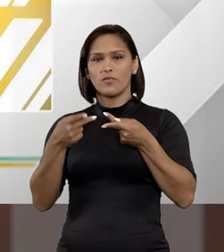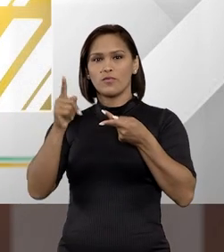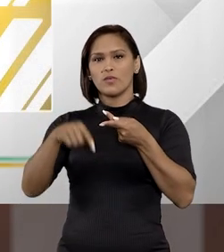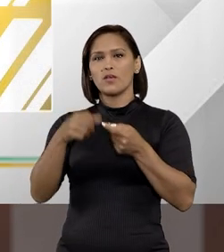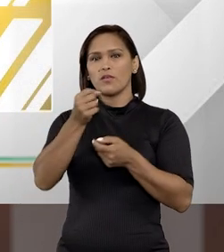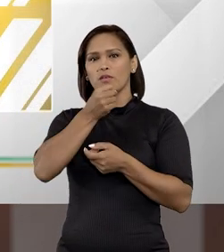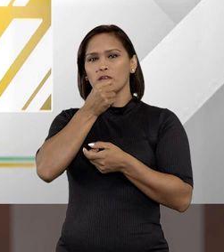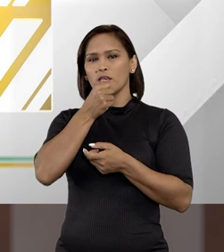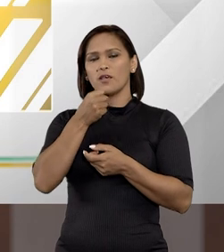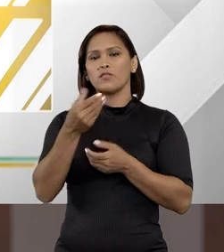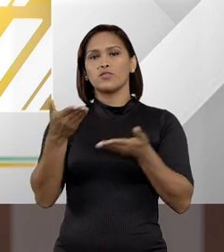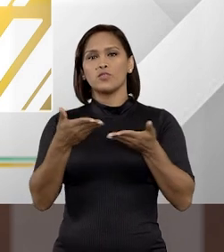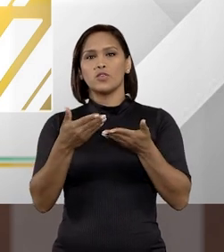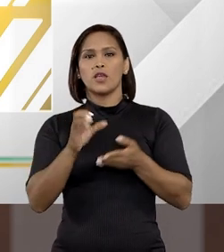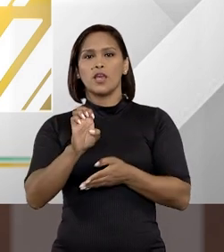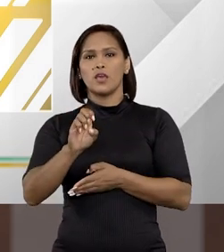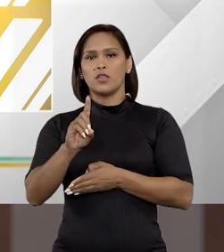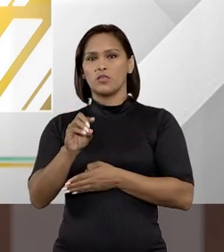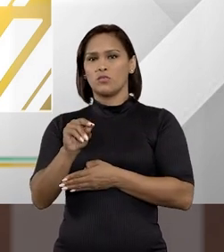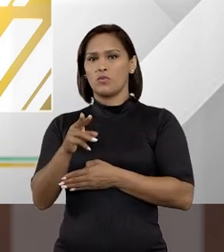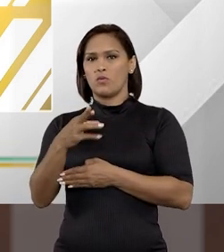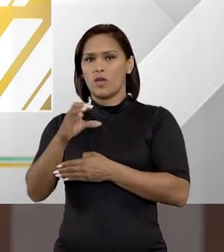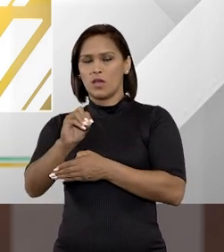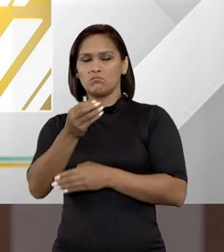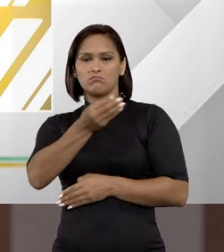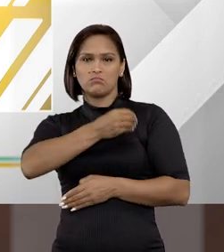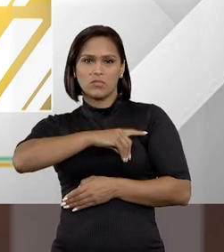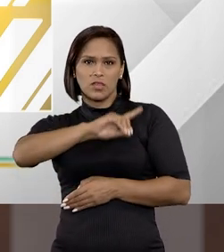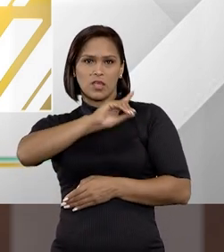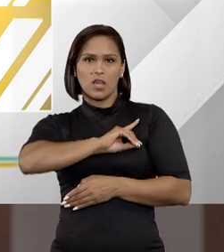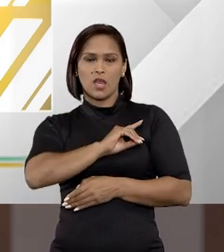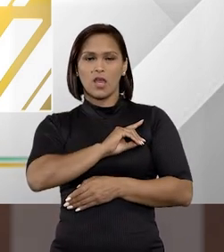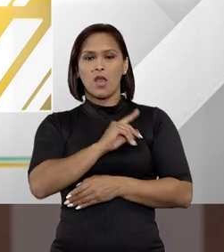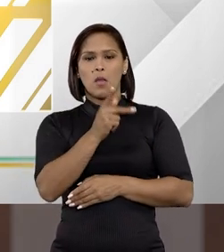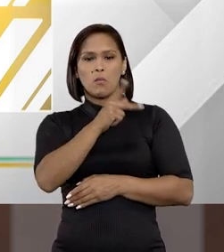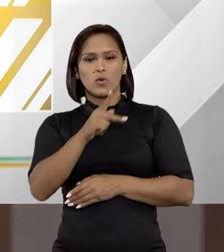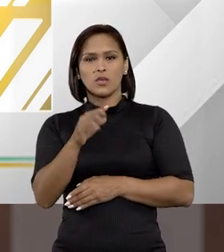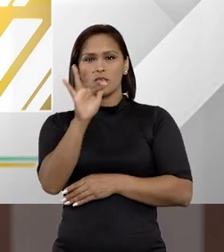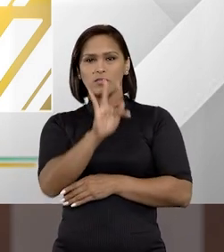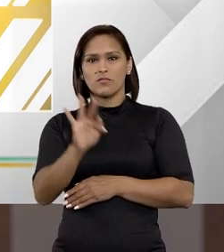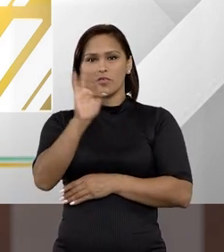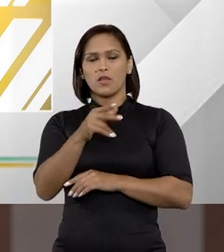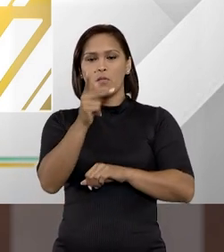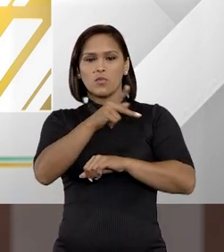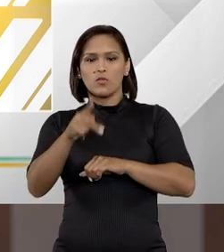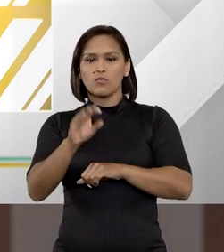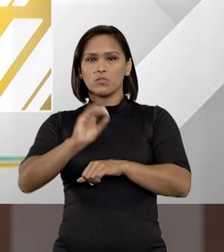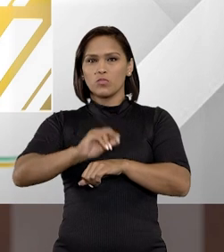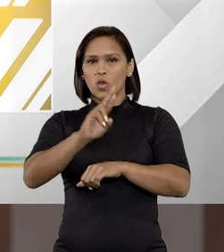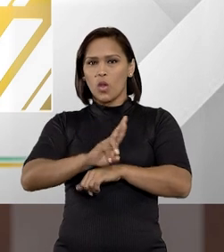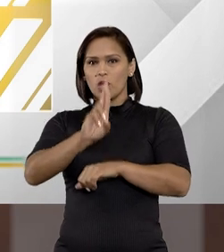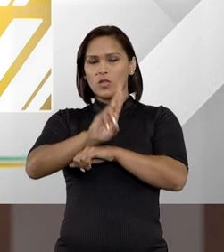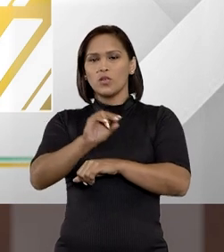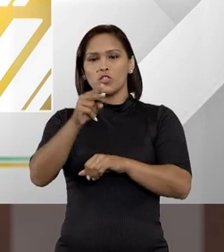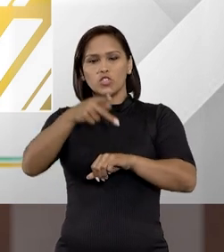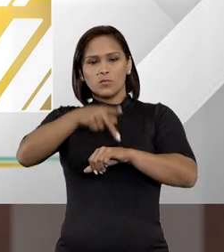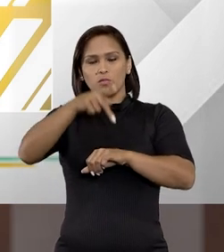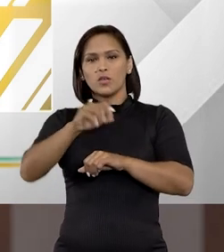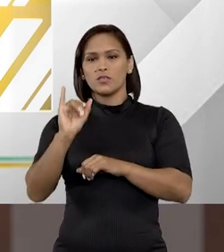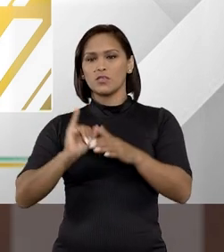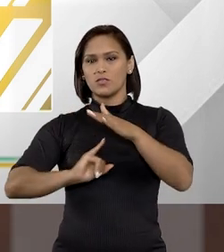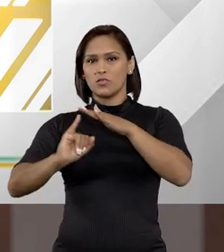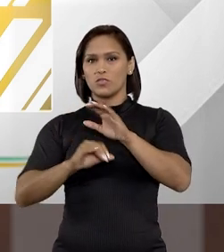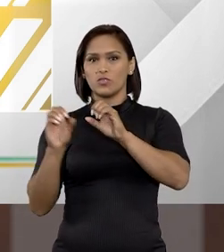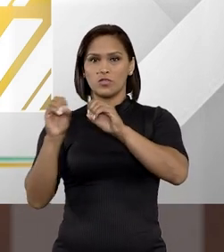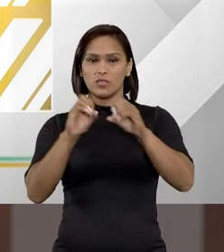aqui conosco os entrevistados de hoje. Eduardo Fontes é delegado de Polícia Federal, professor e coordenador de pós-graduação em